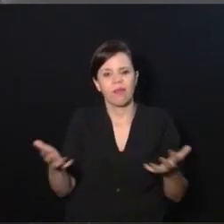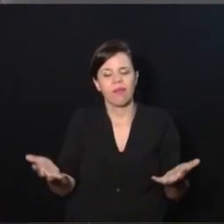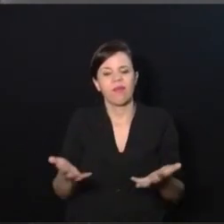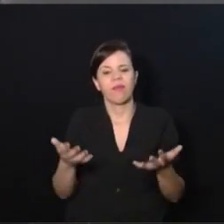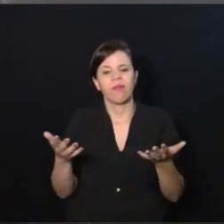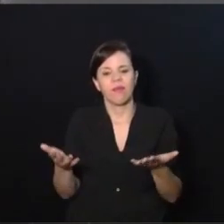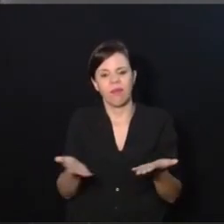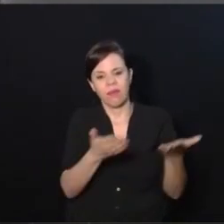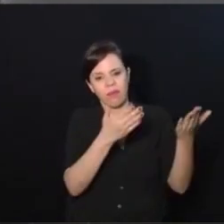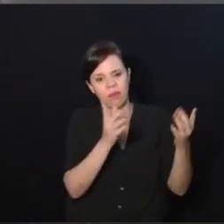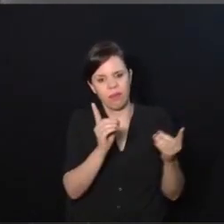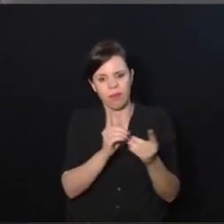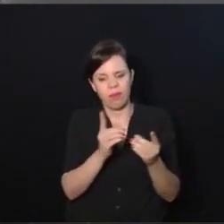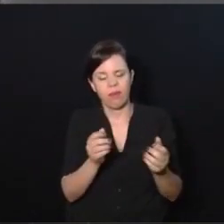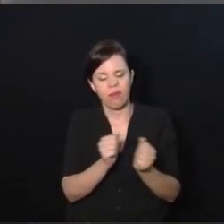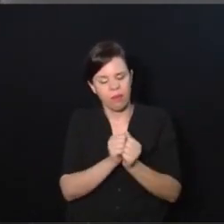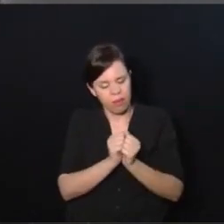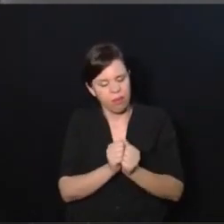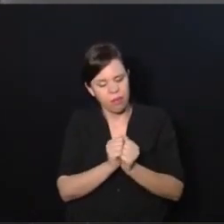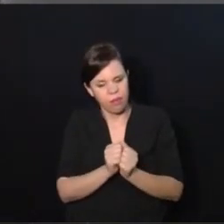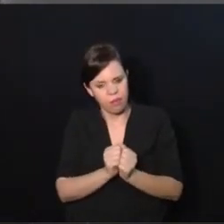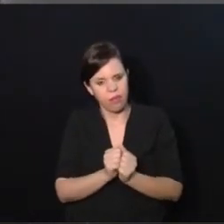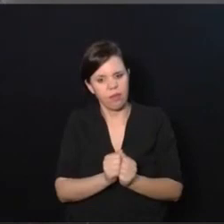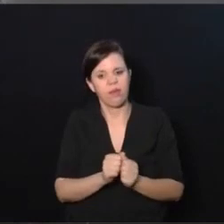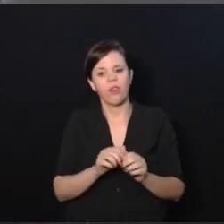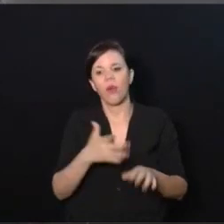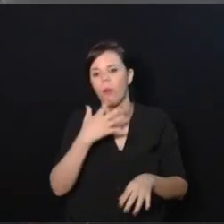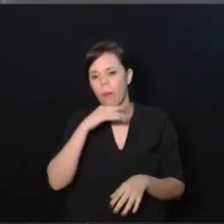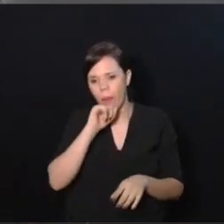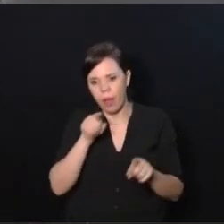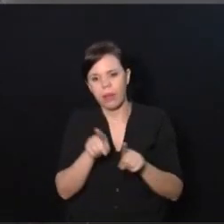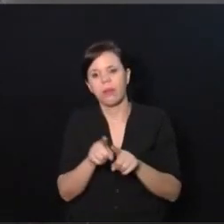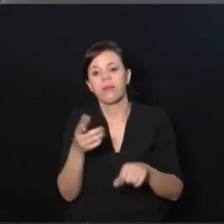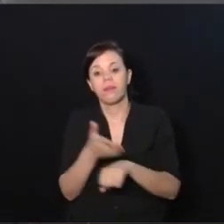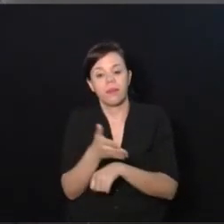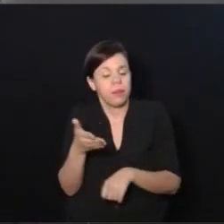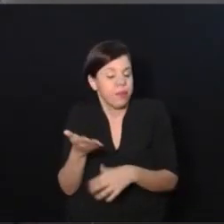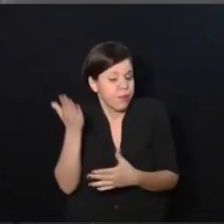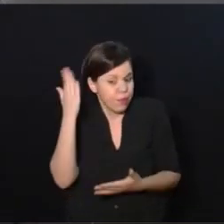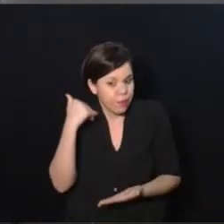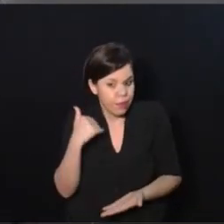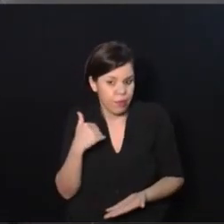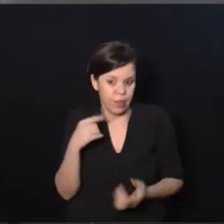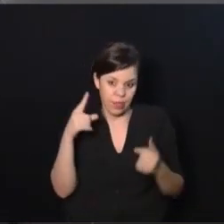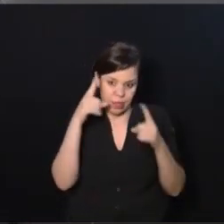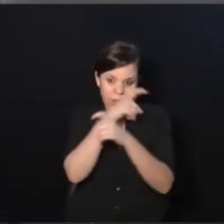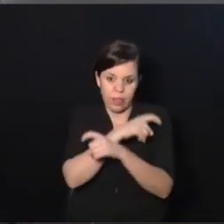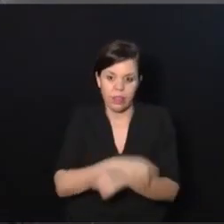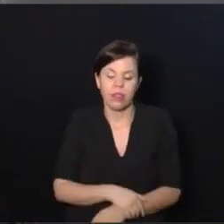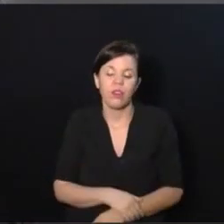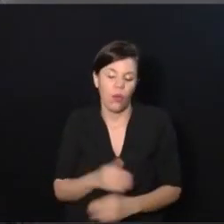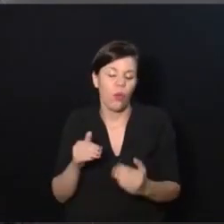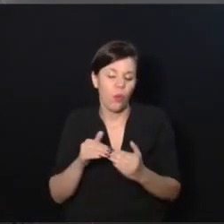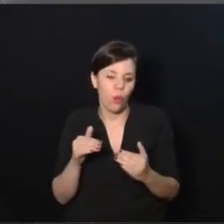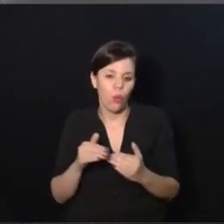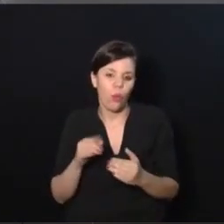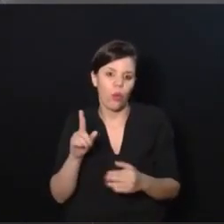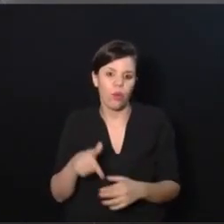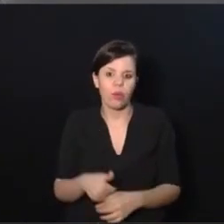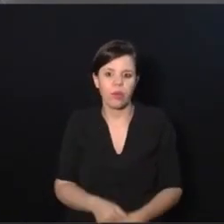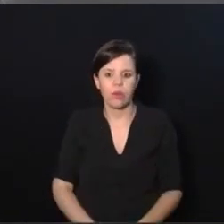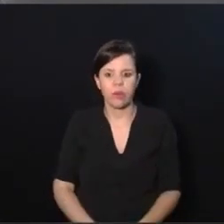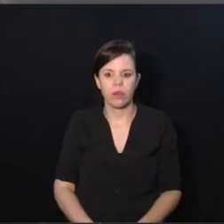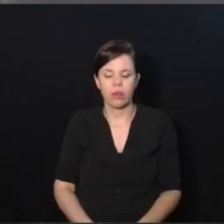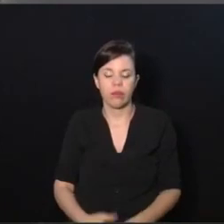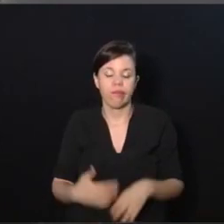atendimentos junto, para que o pai também participe. Eu sei que é uma tarefa difícil, eu concordo que é. Mas